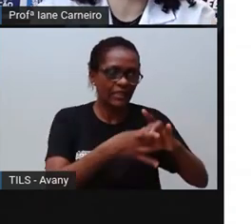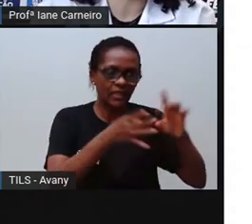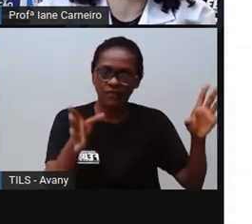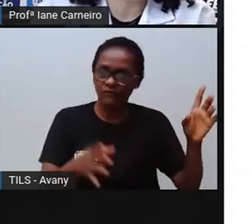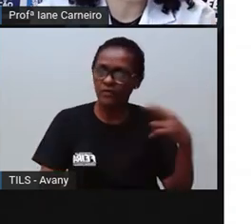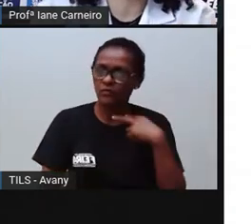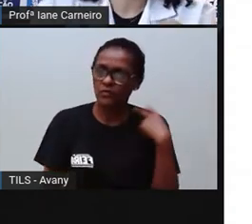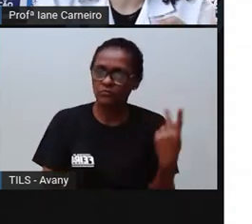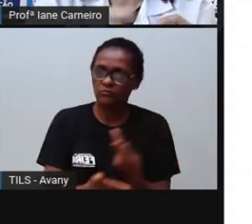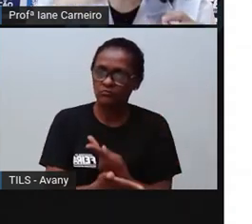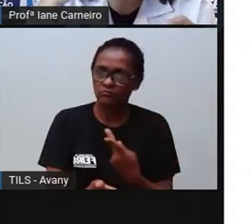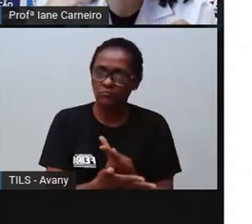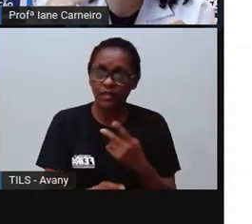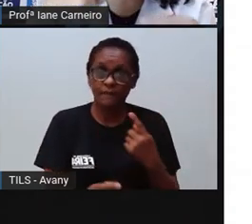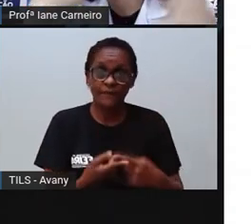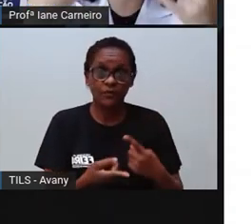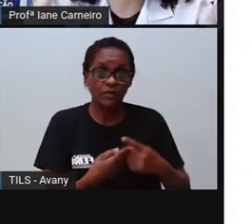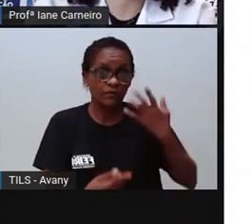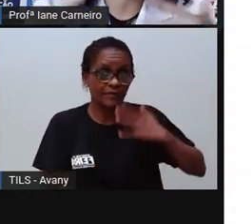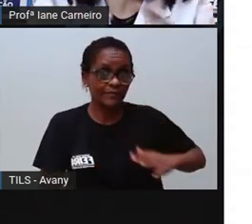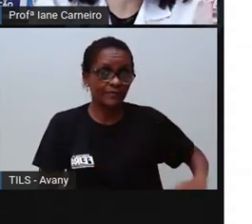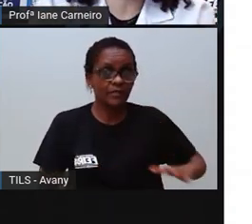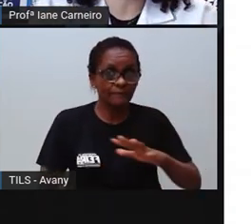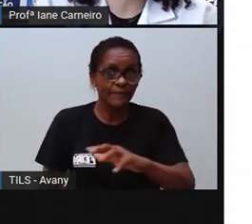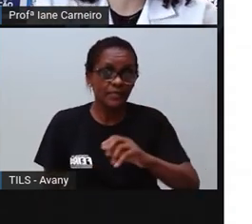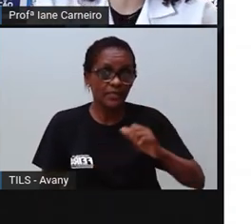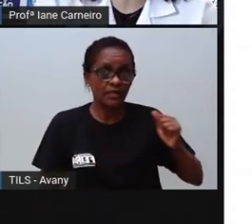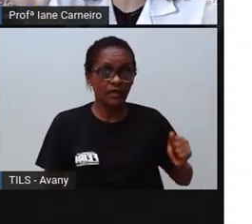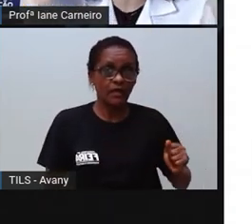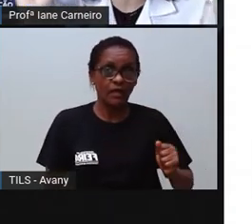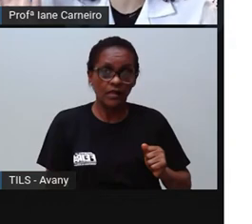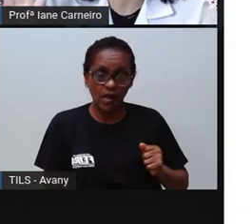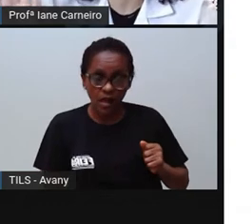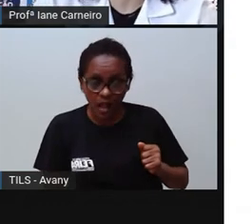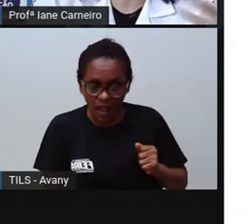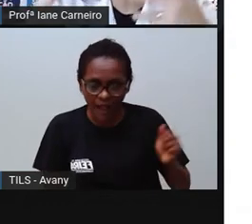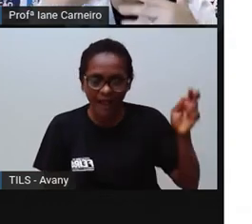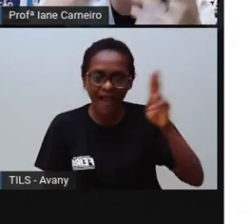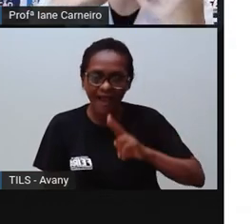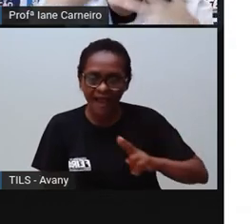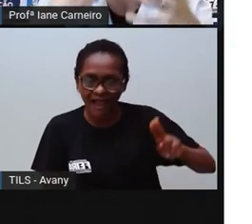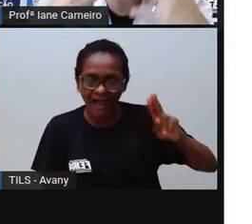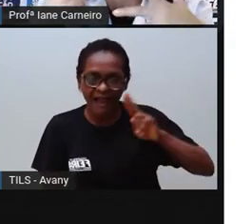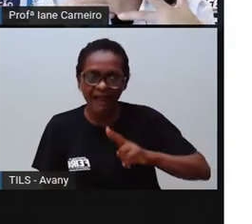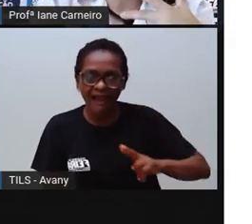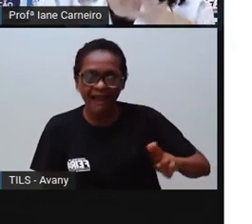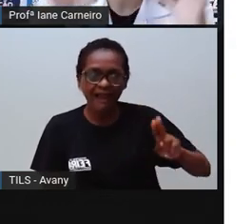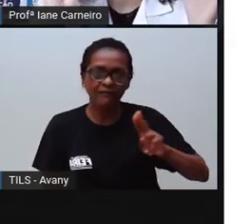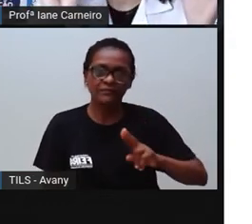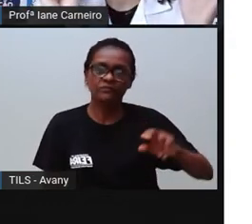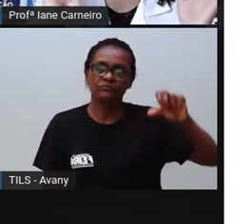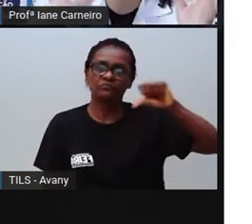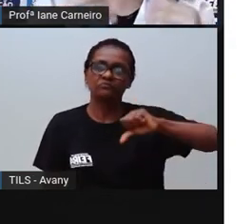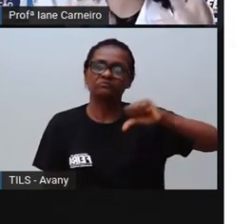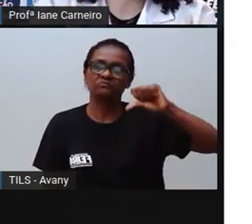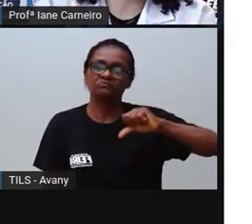na escova, e o escovou o dente, cospiu, jogou fora, né, então o creme dental não foi feito pra criança ficar